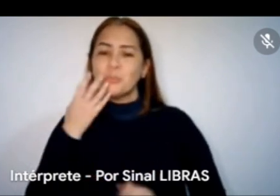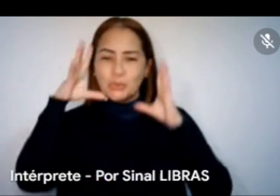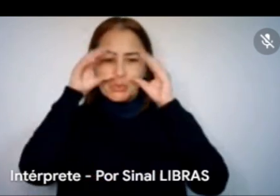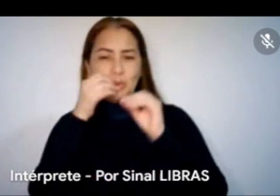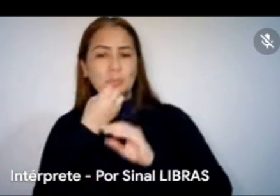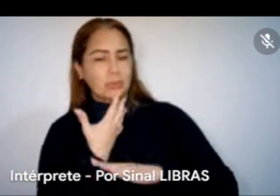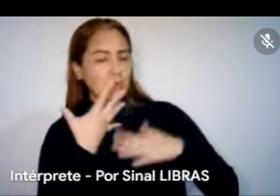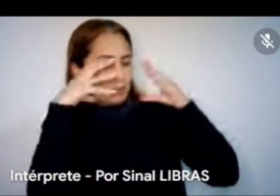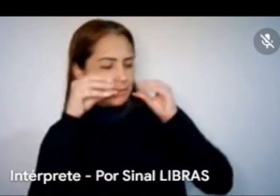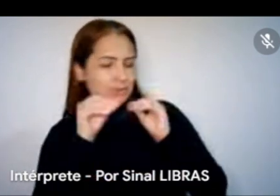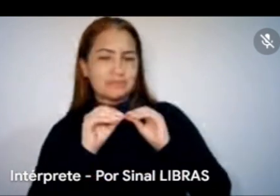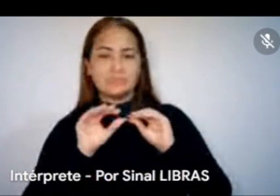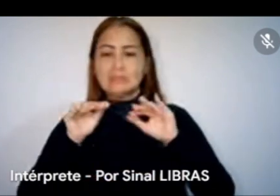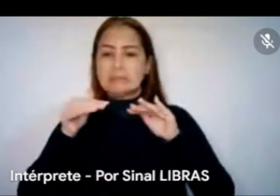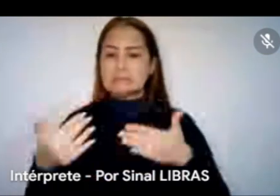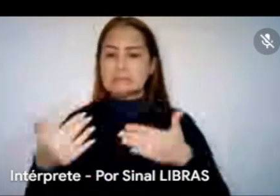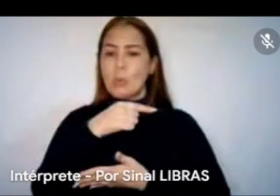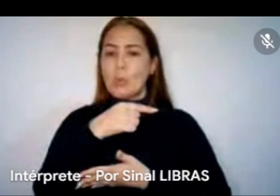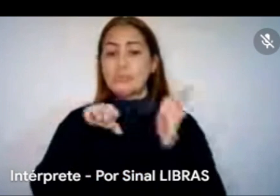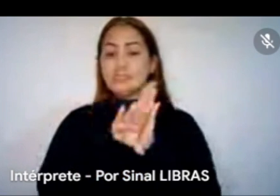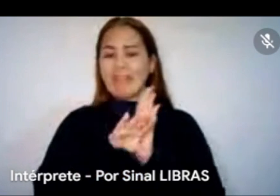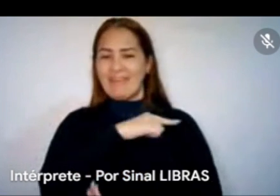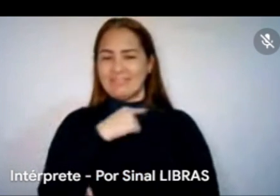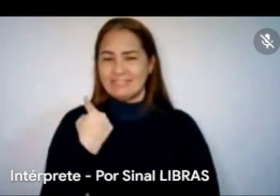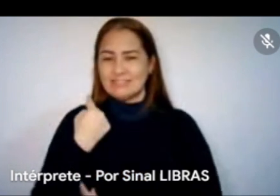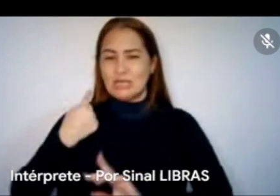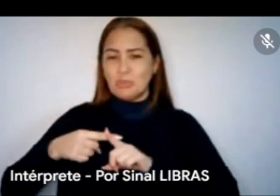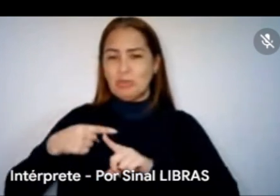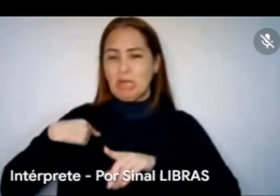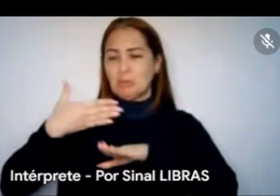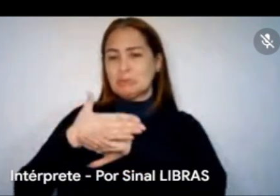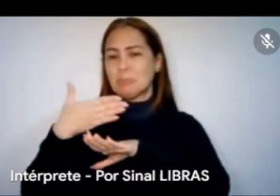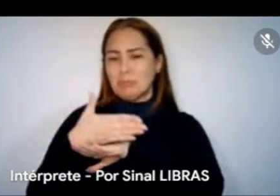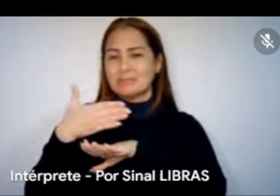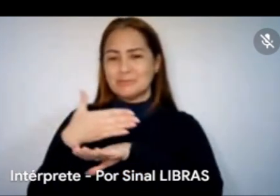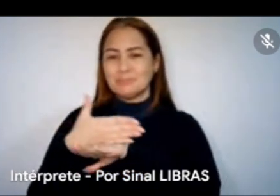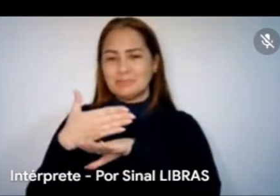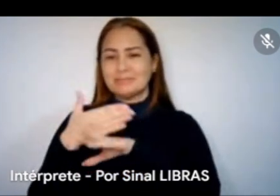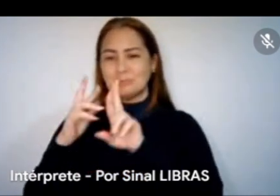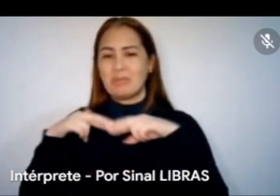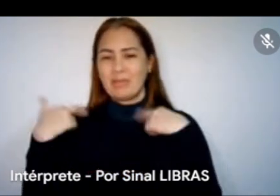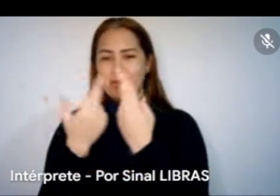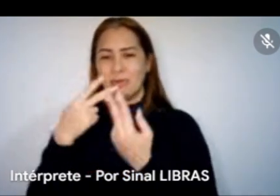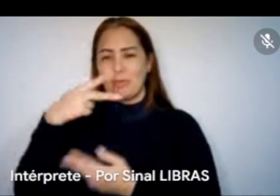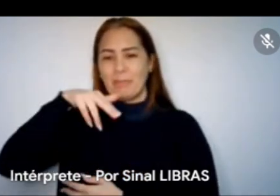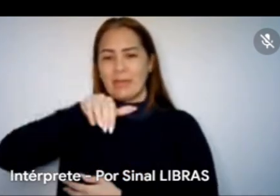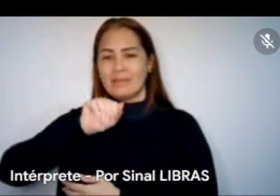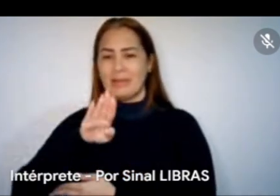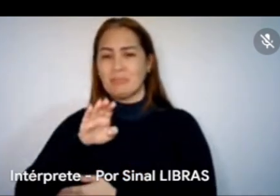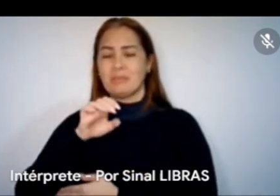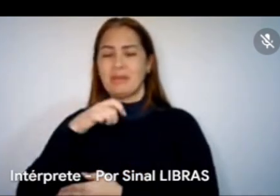Eu cheguei um pouco atrasado porque estava em uma reunião da PNAB no município. Eu sou São José Seridó,